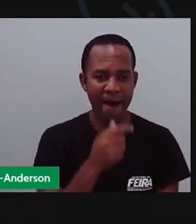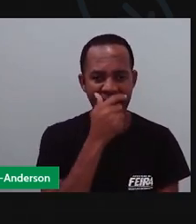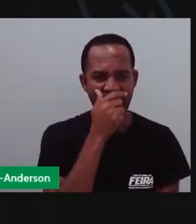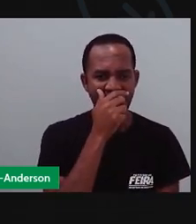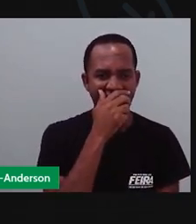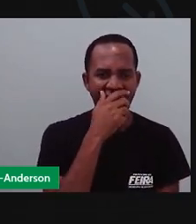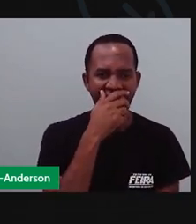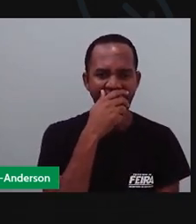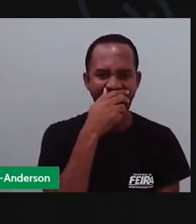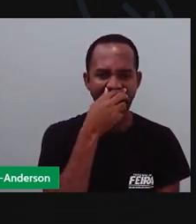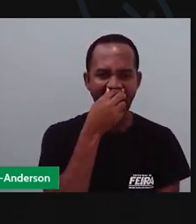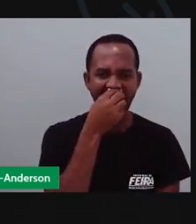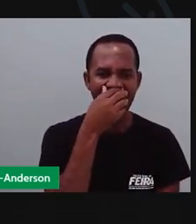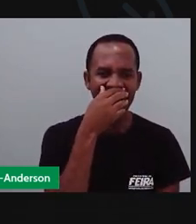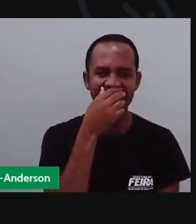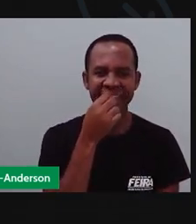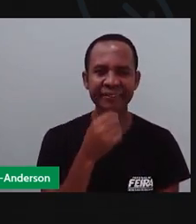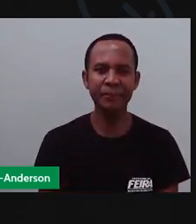Escrever.